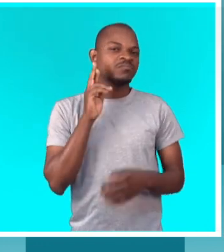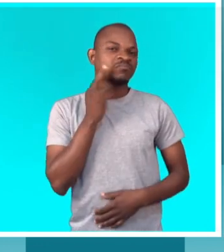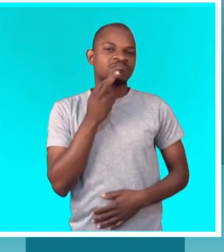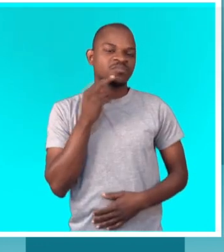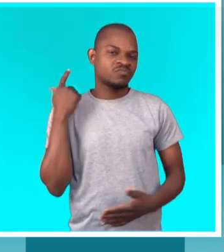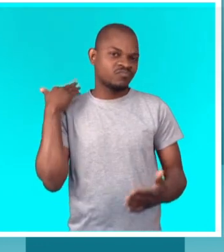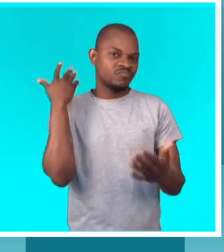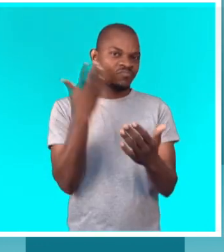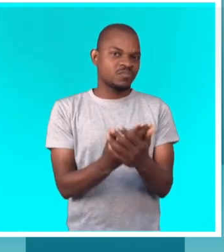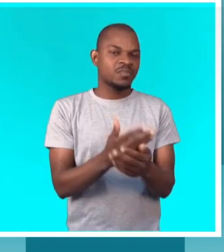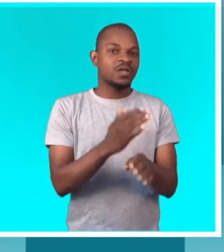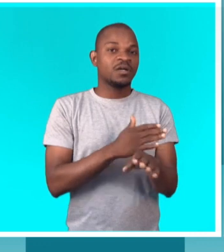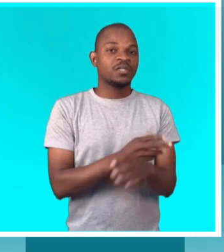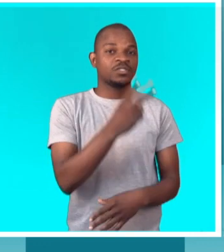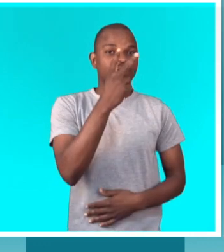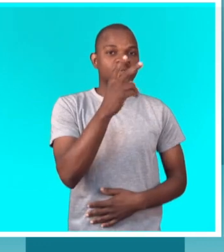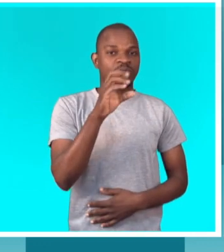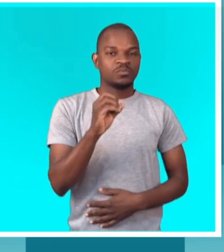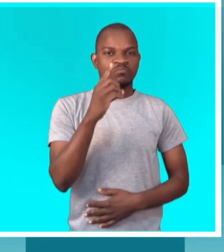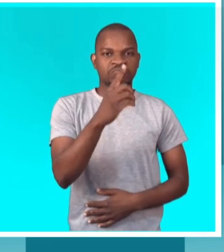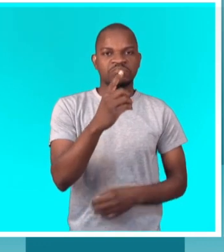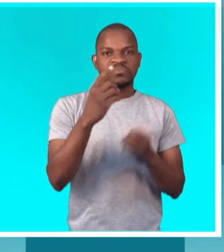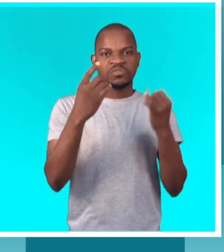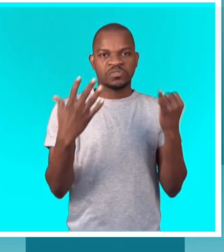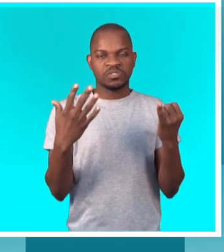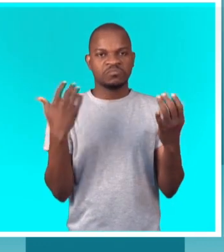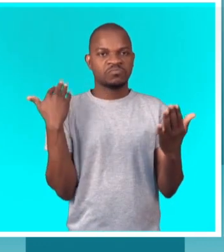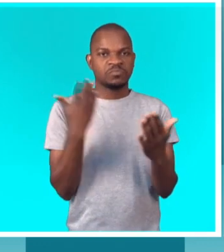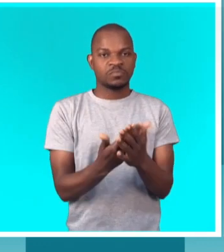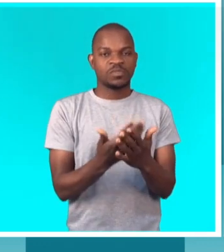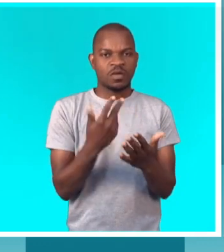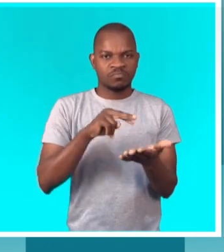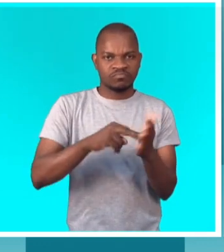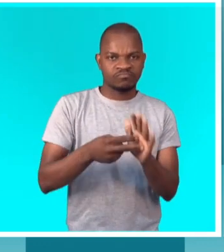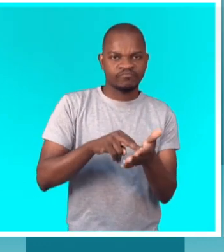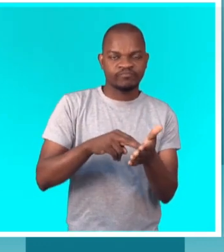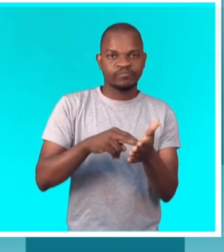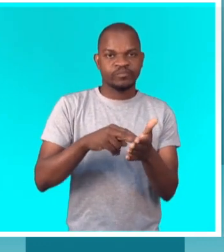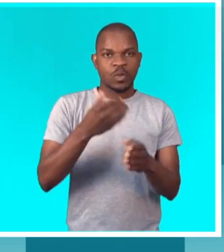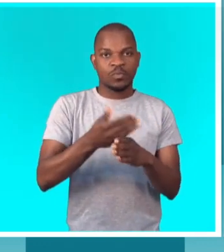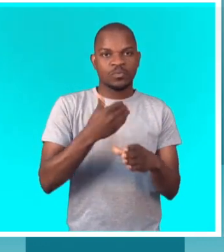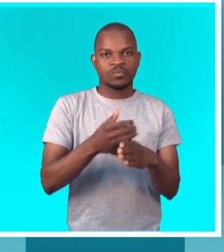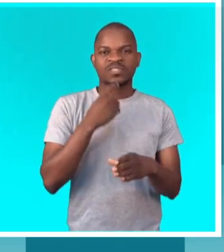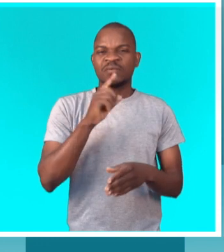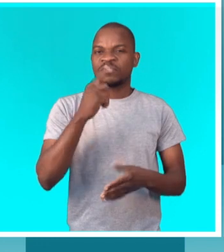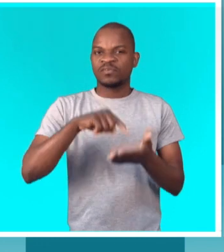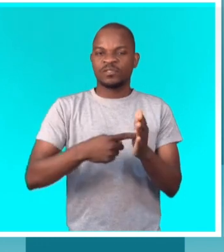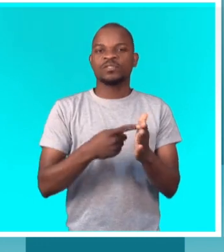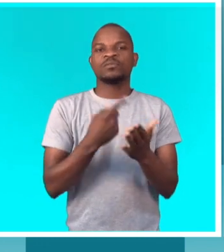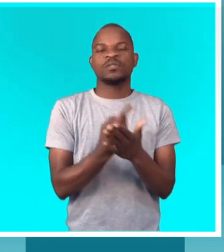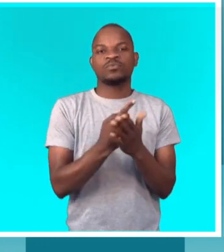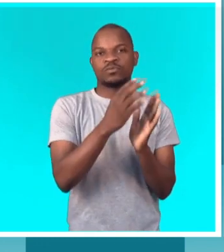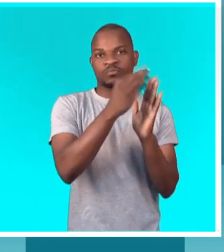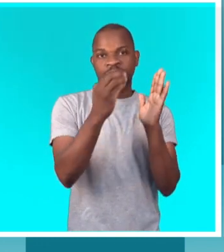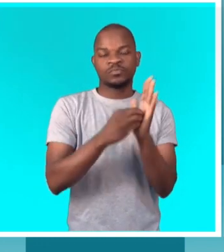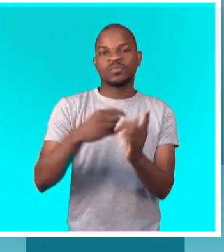2016, 2017, quanto ao plano de treinamento, que a primeira aparição, a competição, pudesse ser melhor do